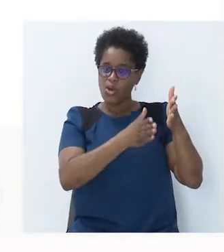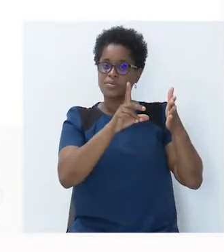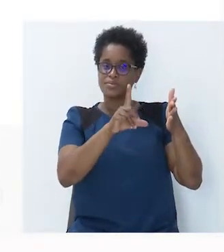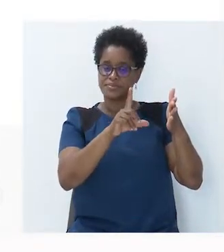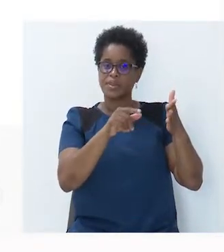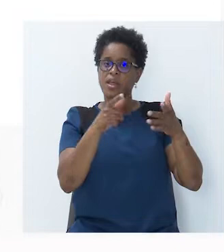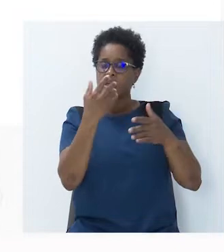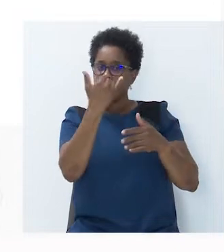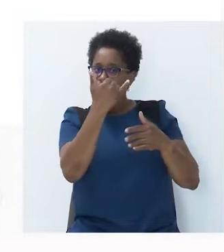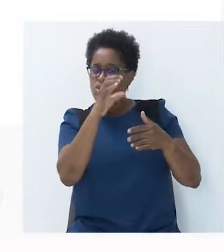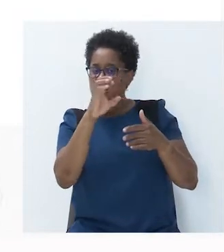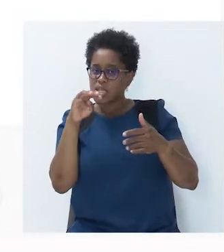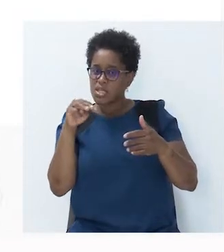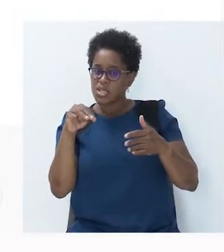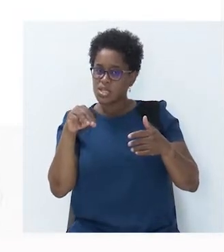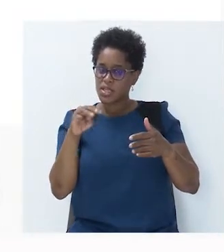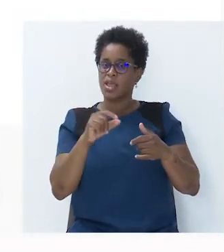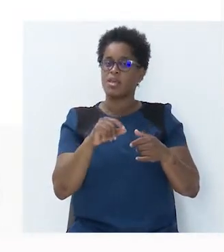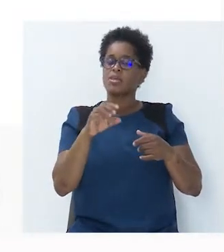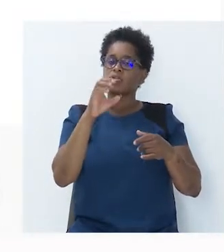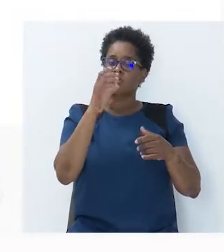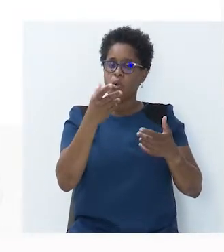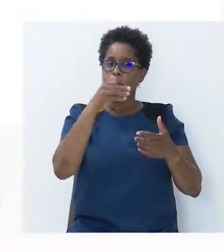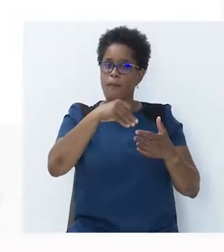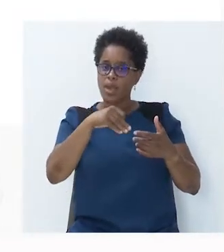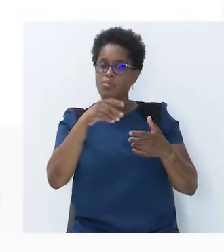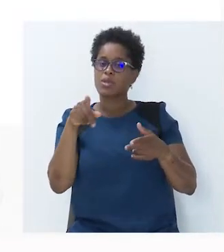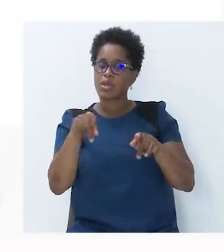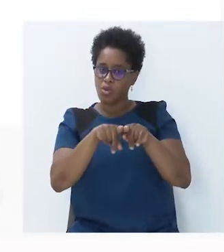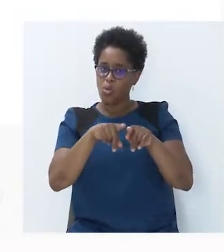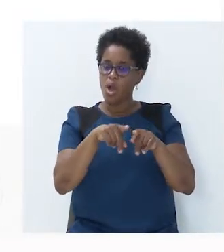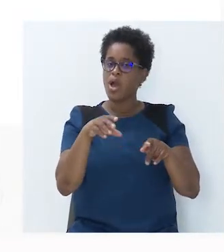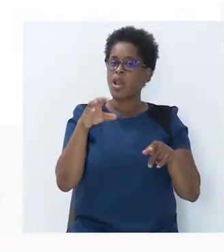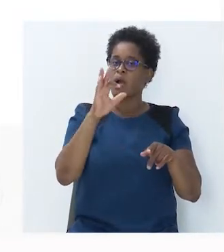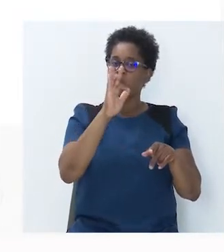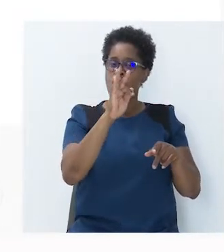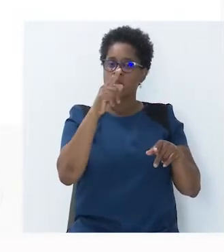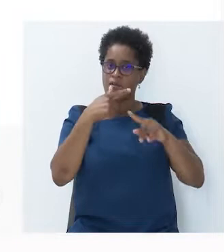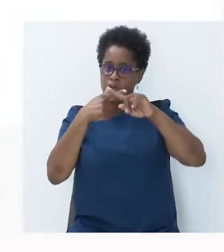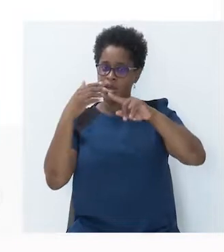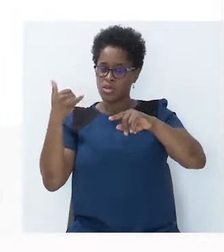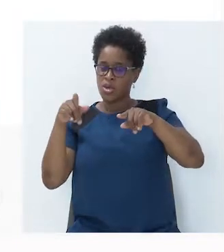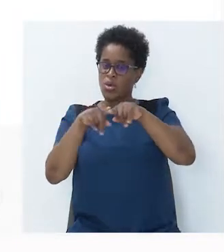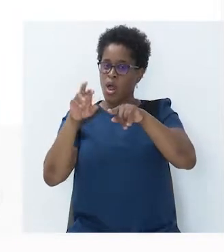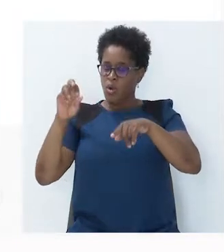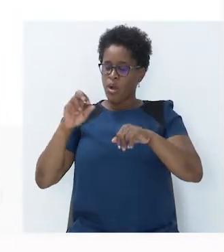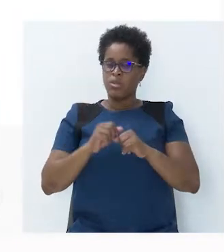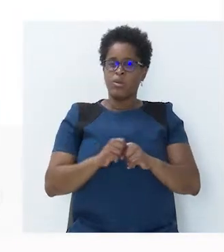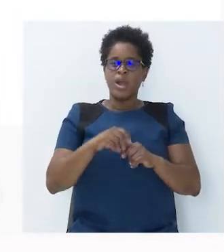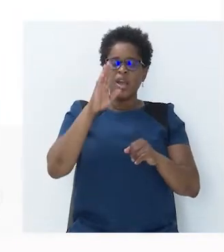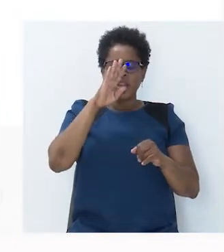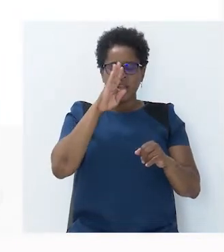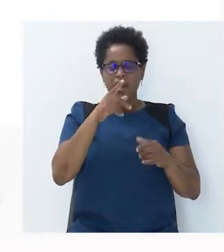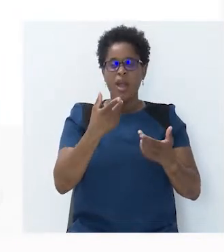2 cm, então o seu perímetro é 4 vezes 2, que é igual a 8. E se o lado